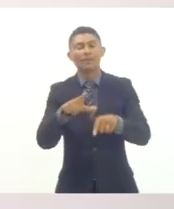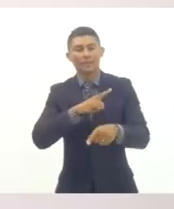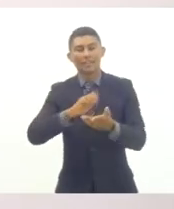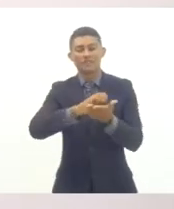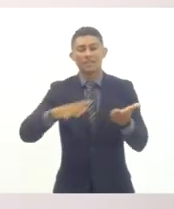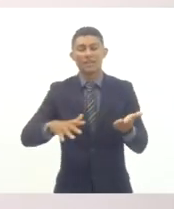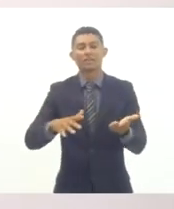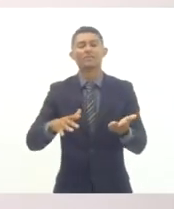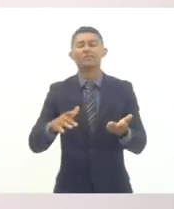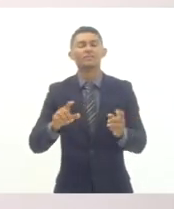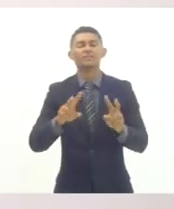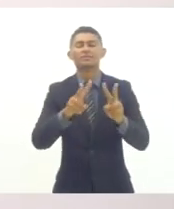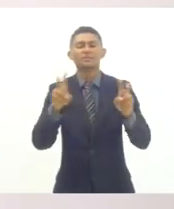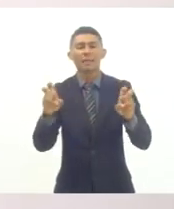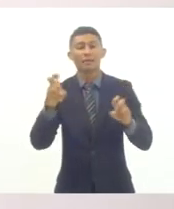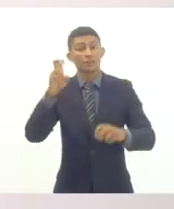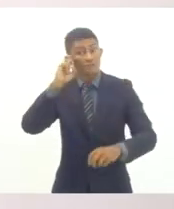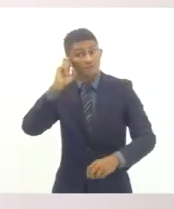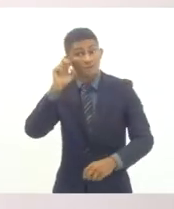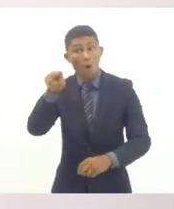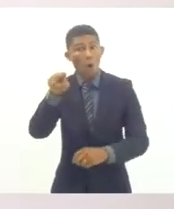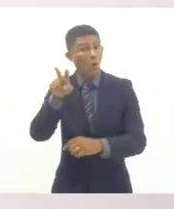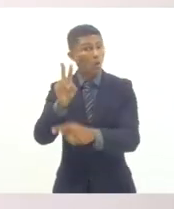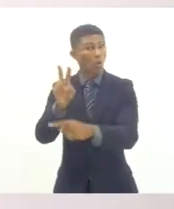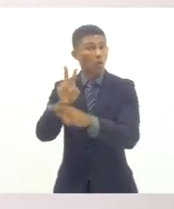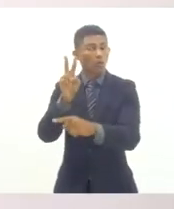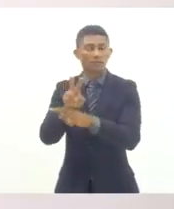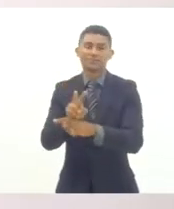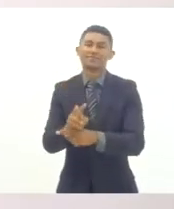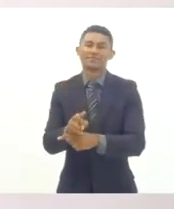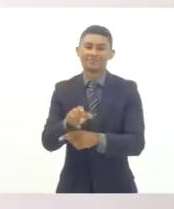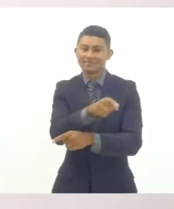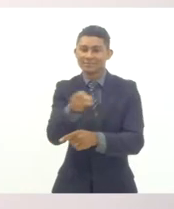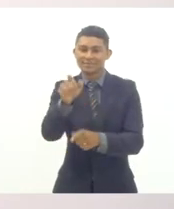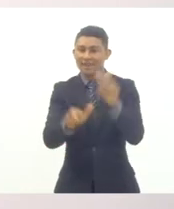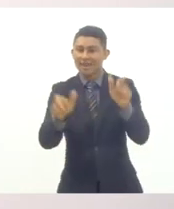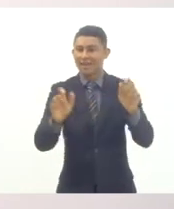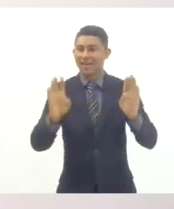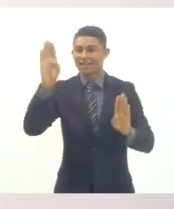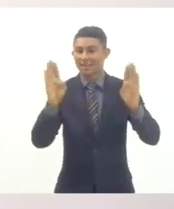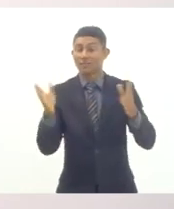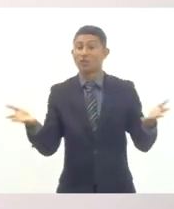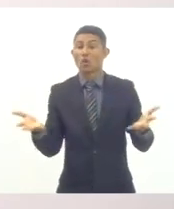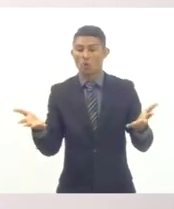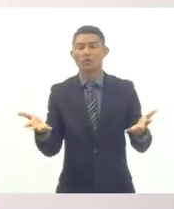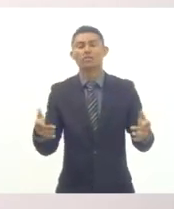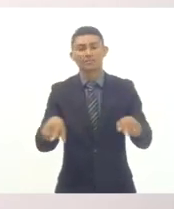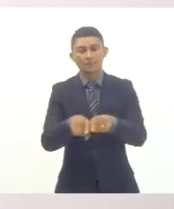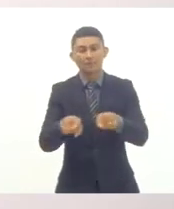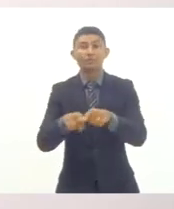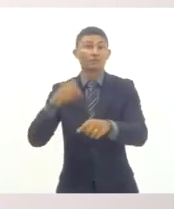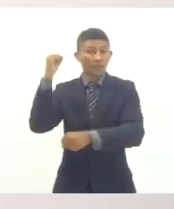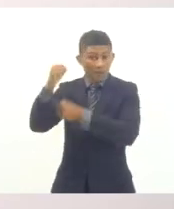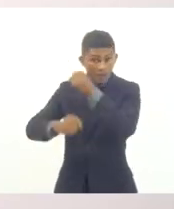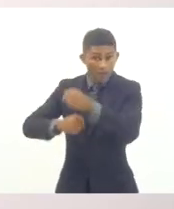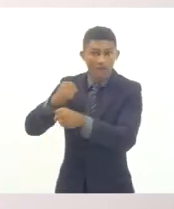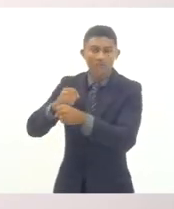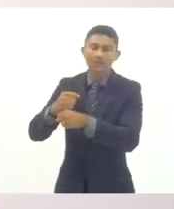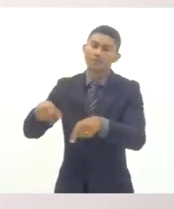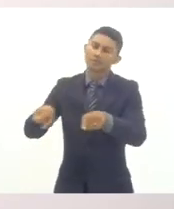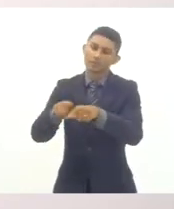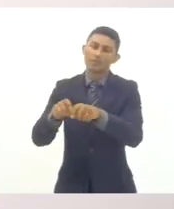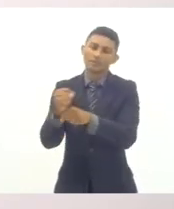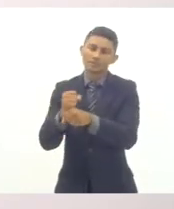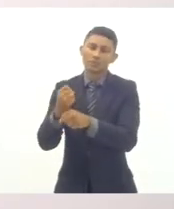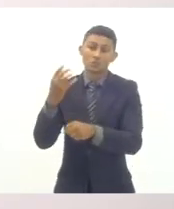nos candidatos, e a gente vai fazer esse movimento hoje e no próximo ano, e nos próximos quatro anos,